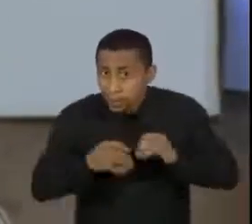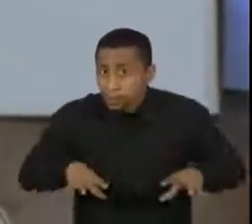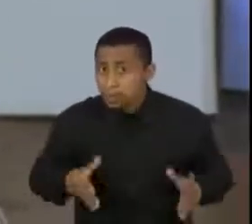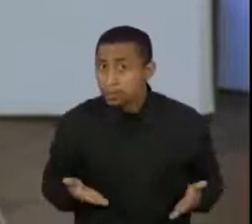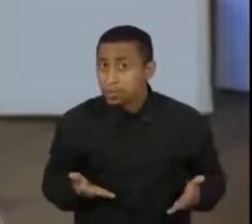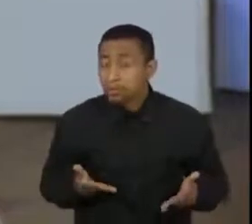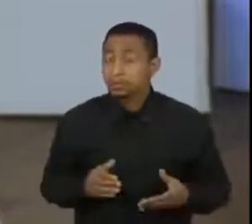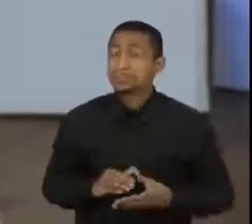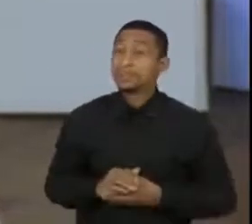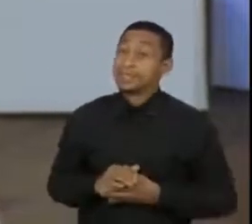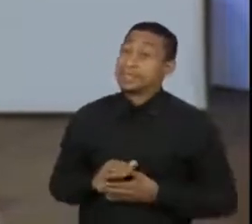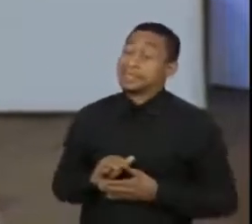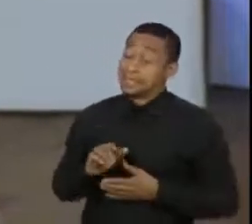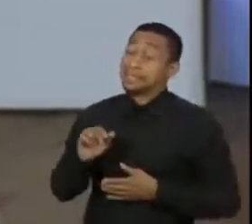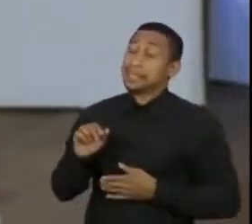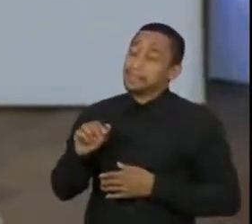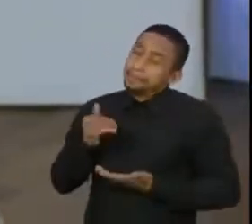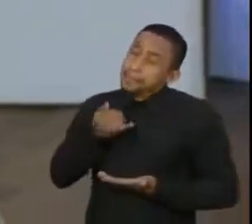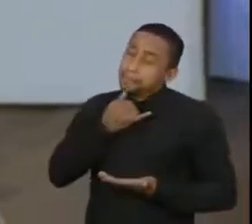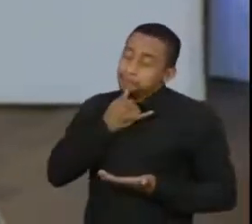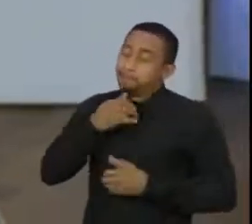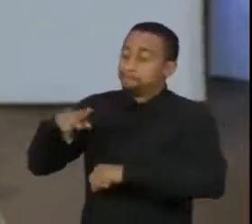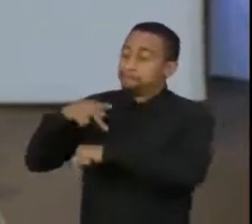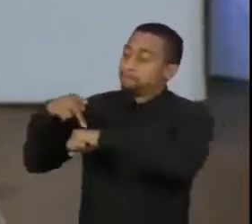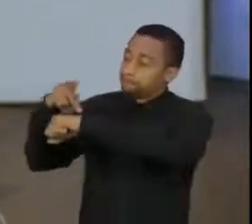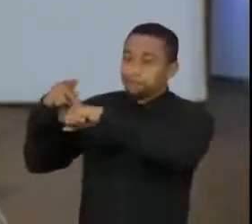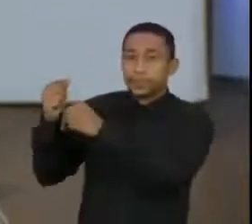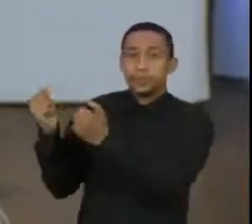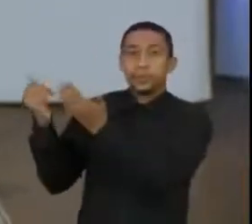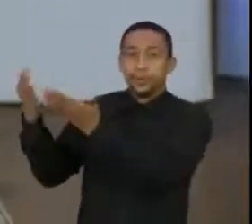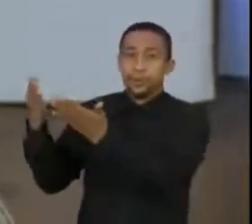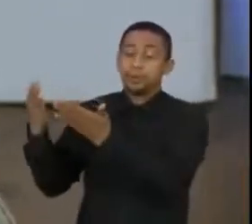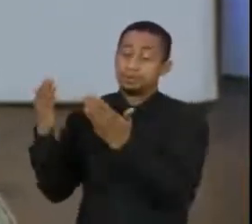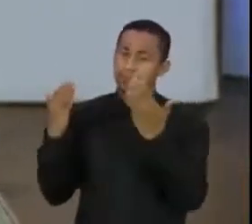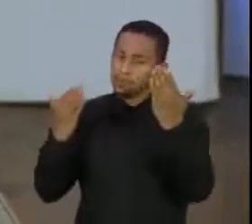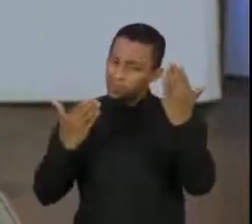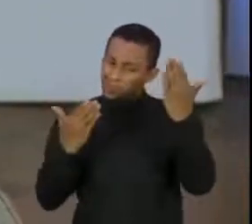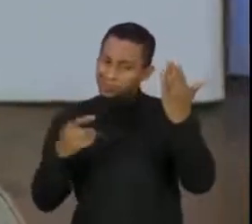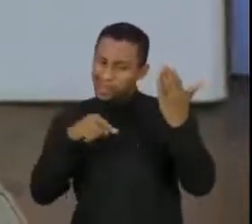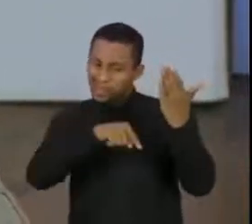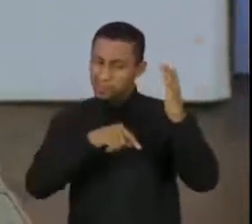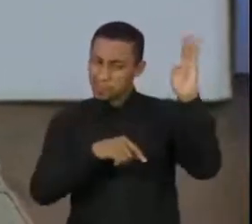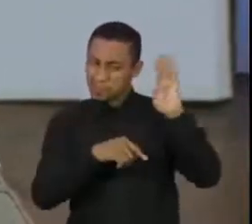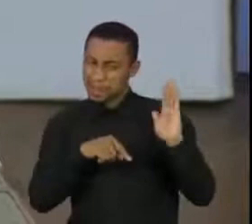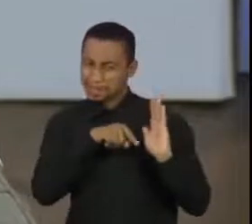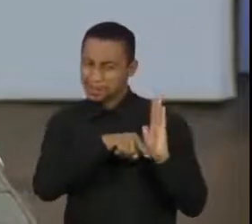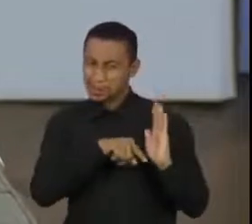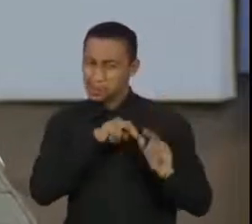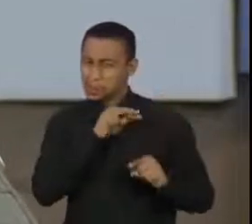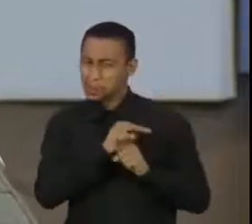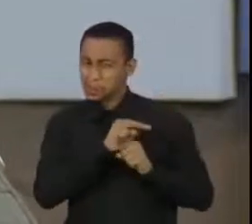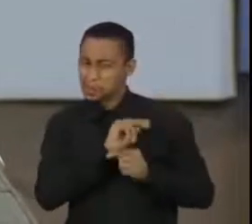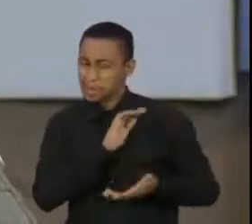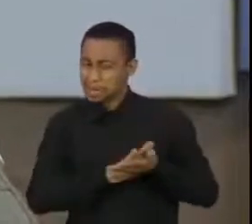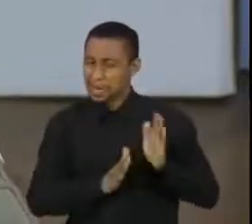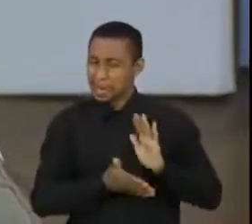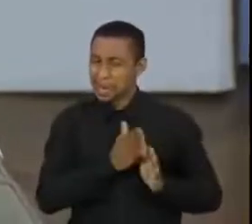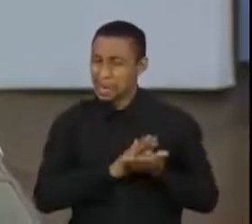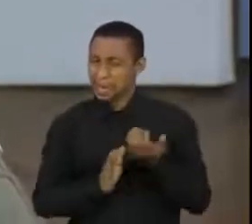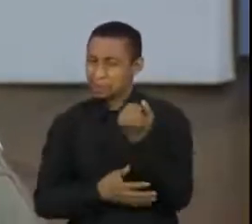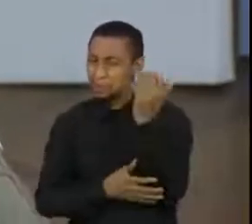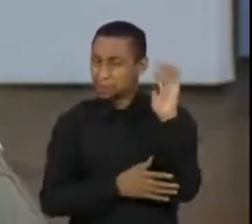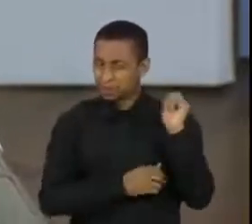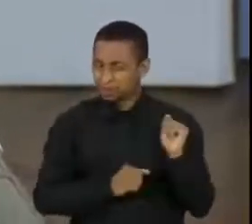relação ao Brasil por conta da pauta ambiental e por isso mesmo que empresas de diversos